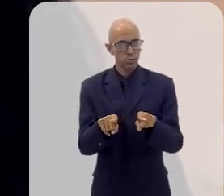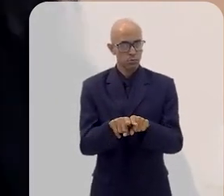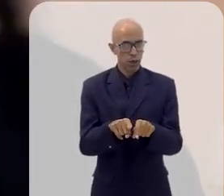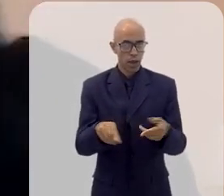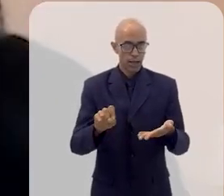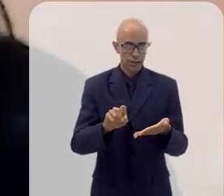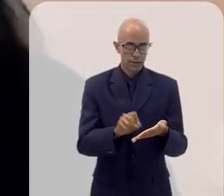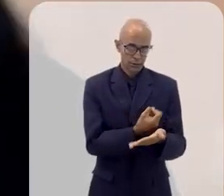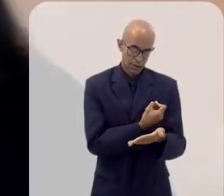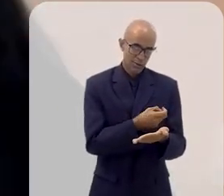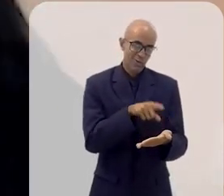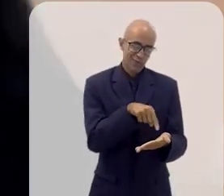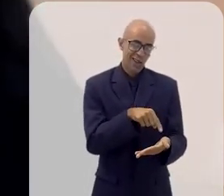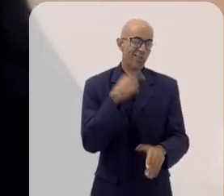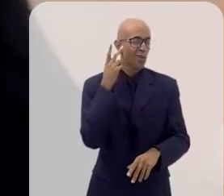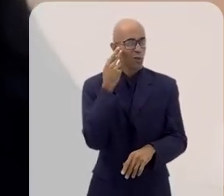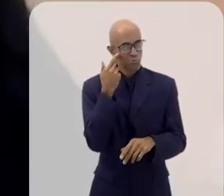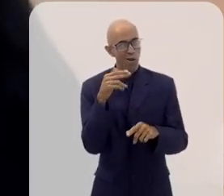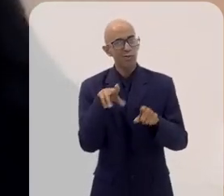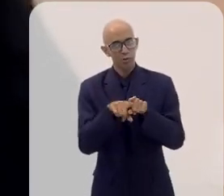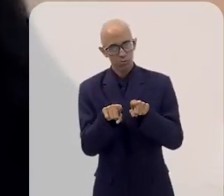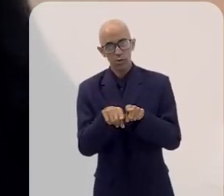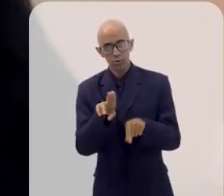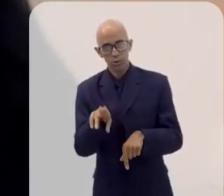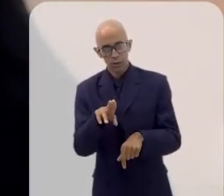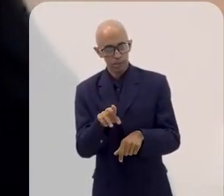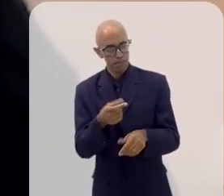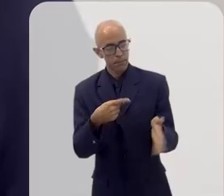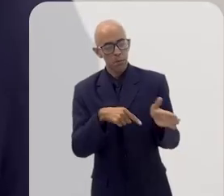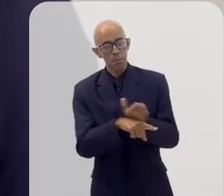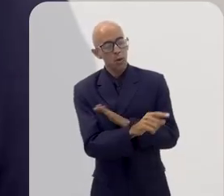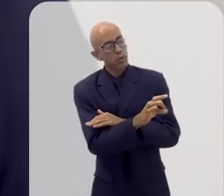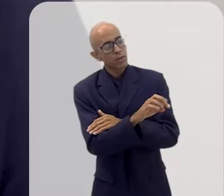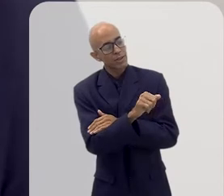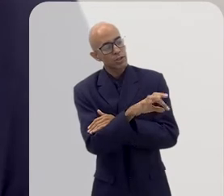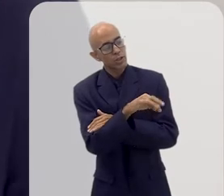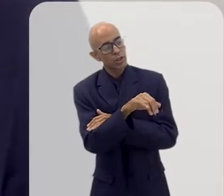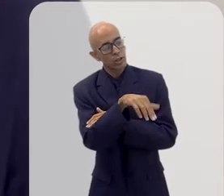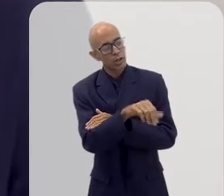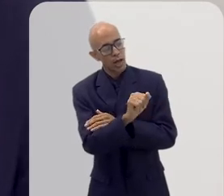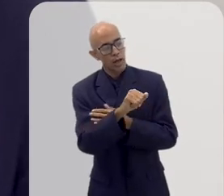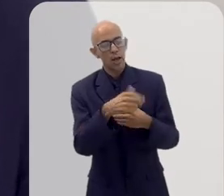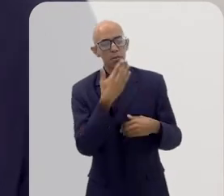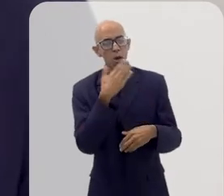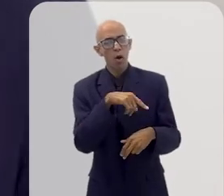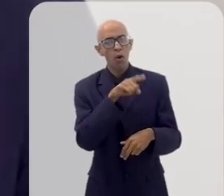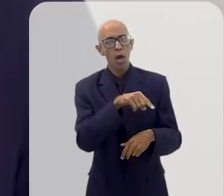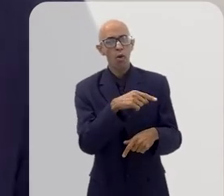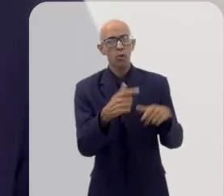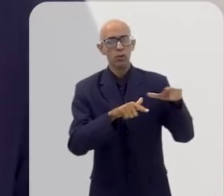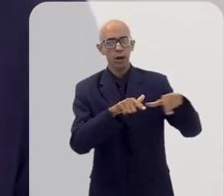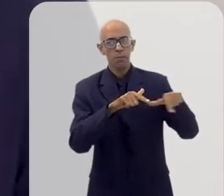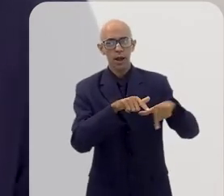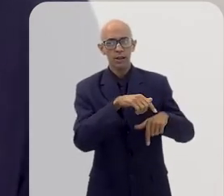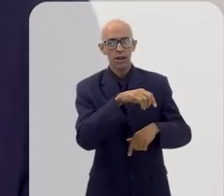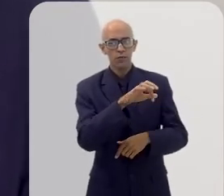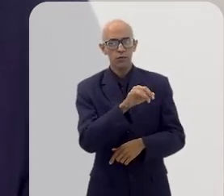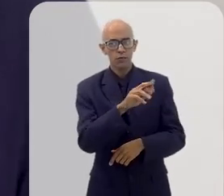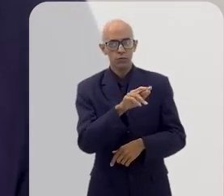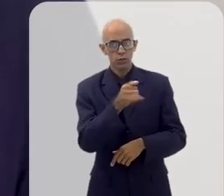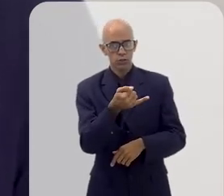as assinaturas, que é muito comum também eles utilizarem. Tatiana, conta para a gente um pouquinho sobre o trabalho da Firjan nessa área de energia.